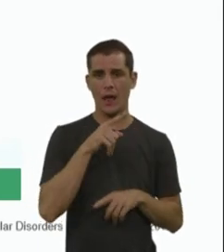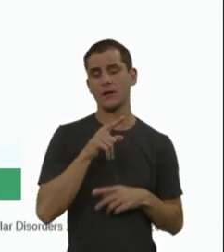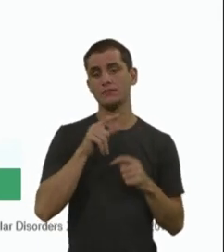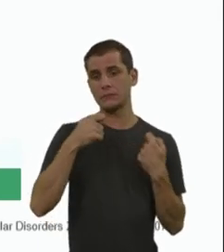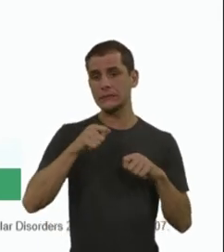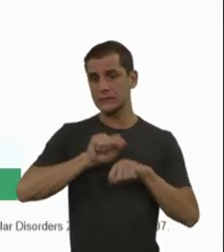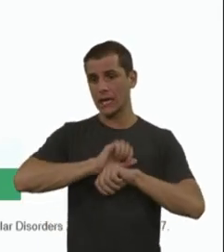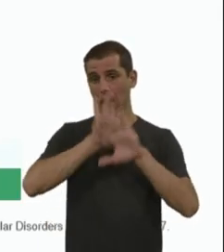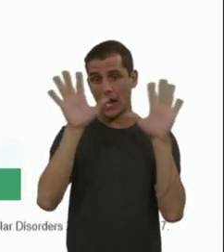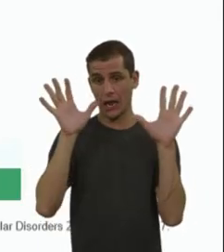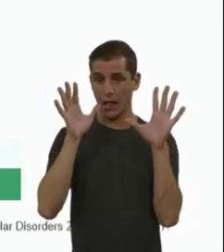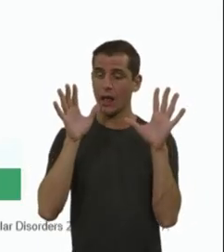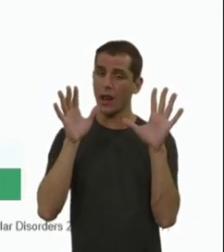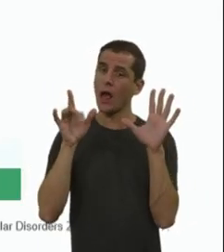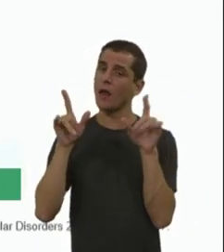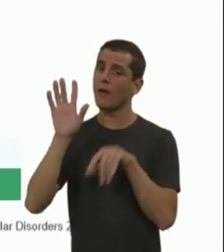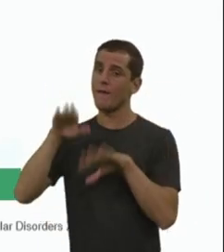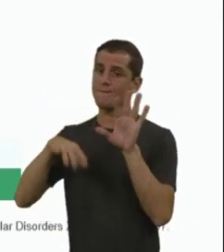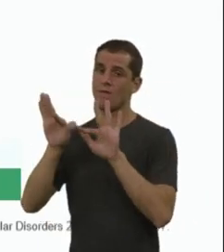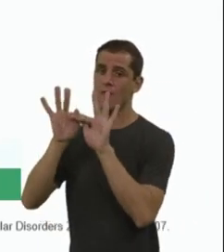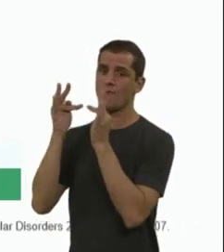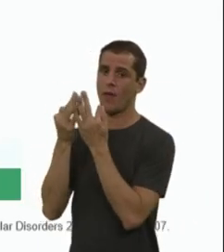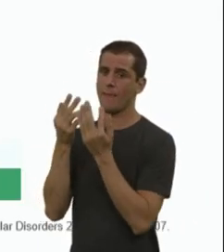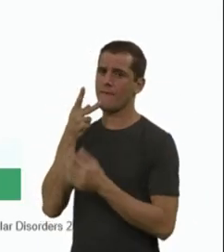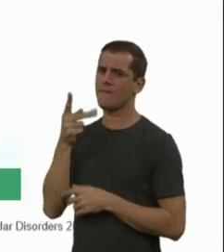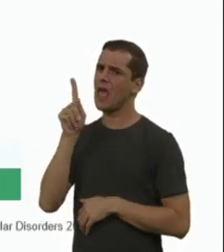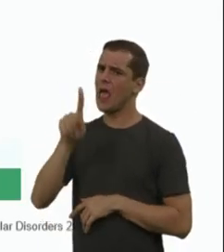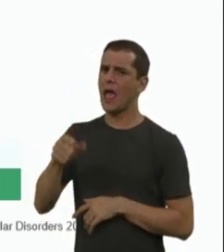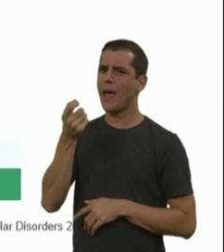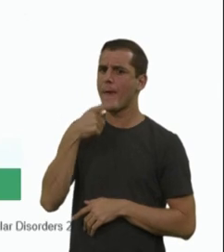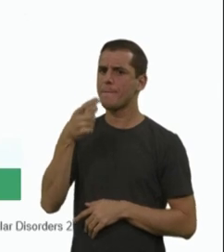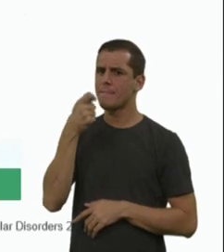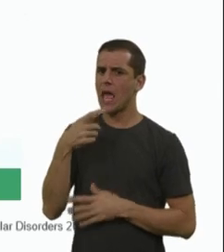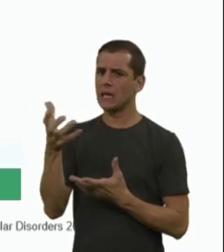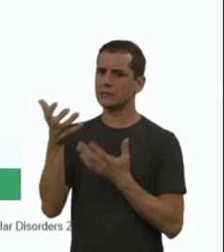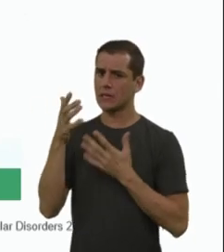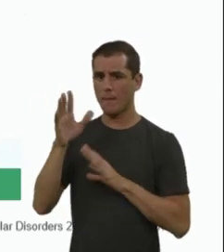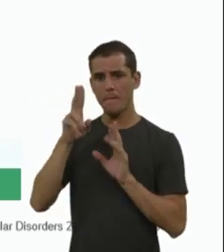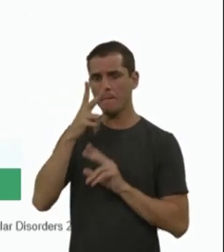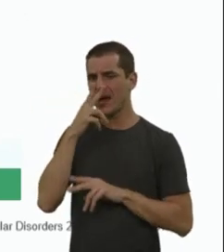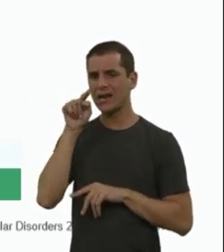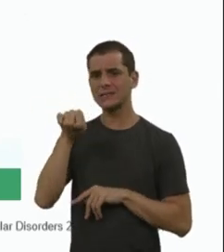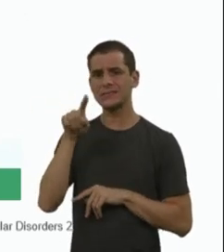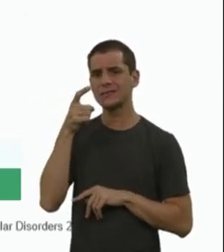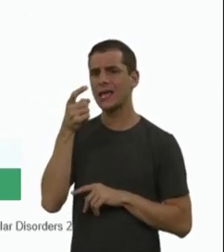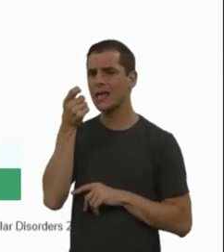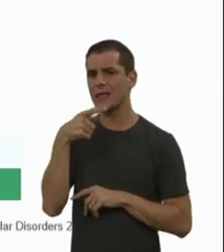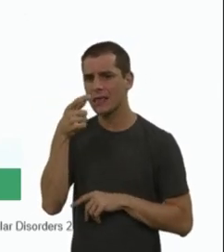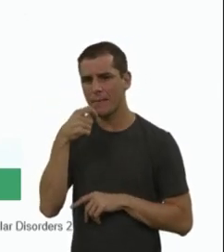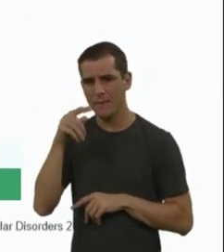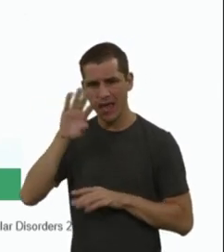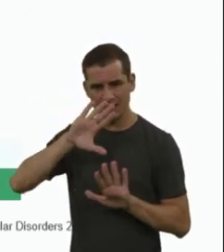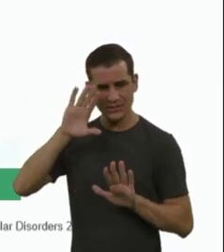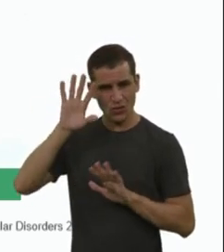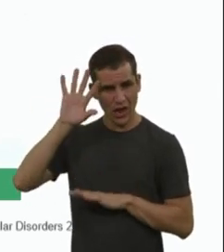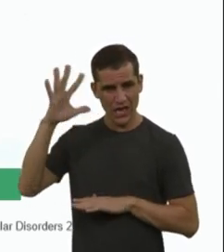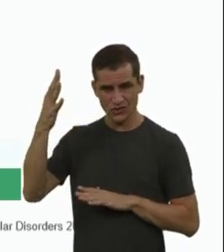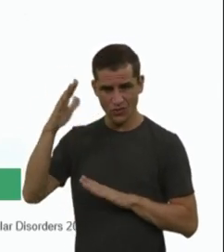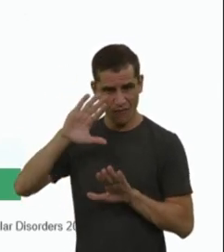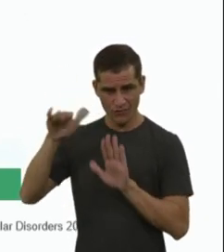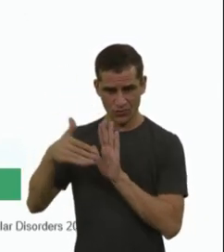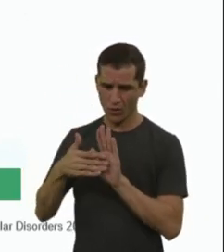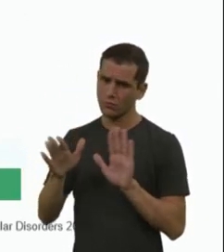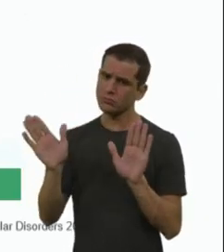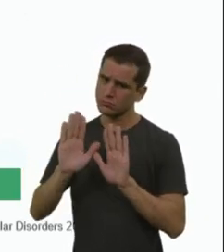né, porque muitas famílias vêm e querem saber do remédio, como se o remédio fosse resolver tudo, não. Se a gente der um remédio com o